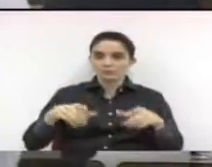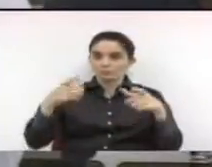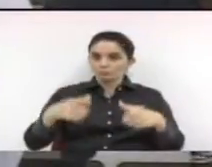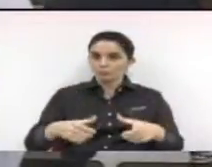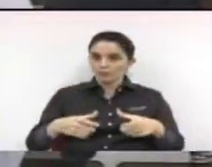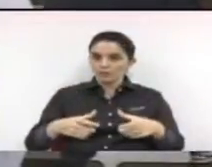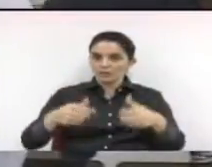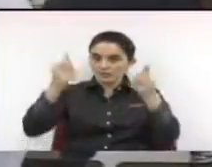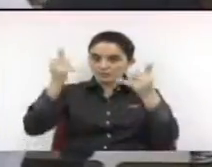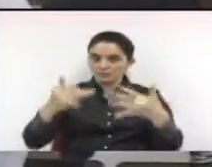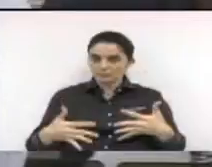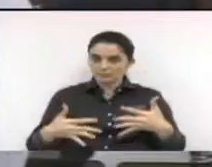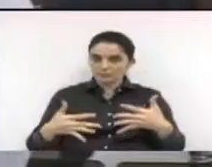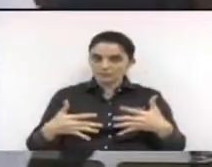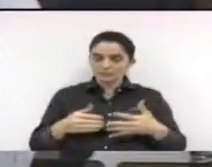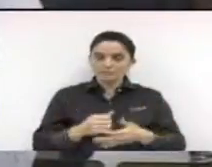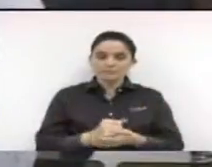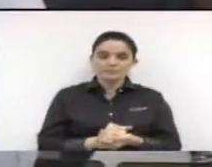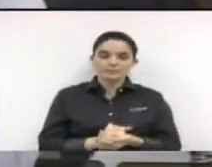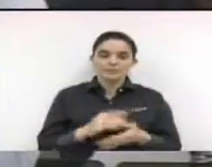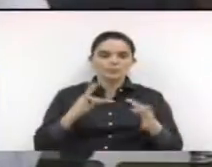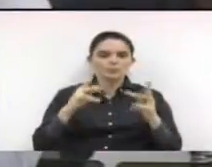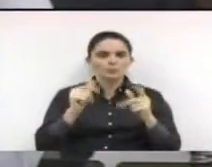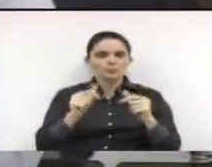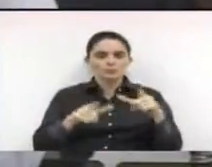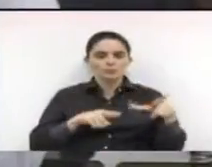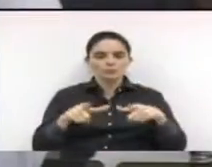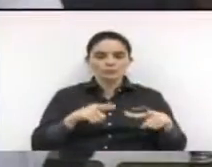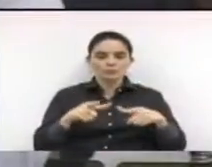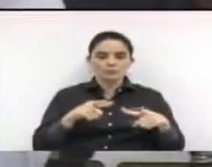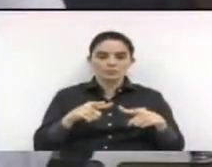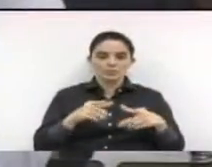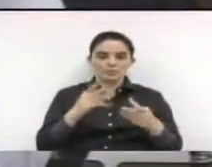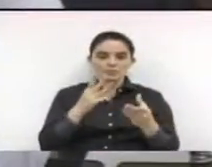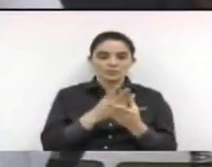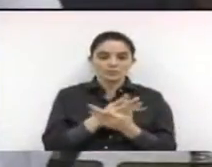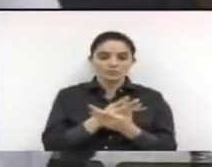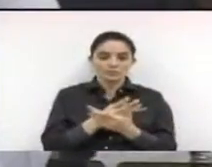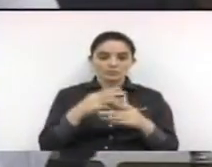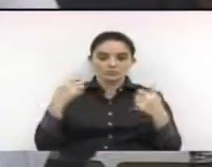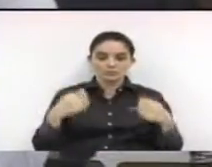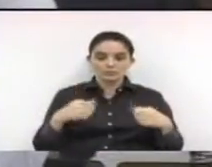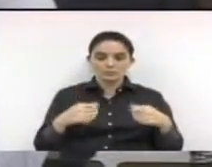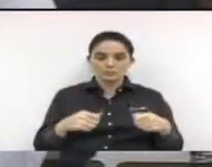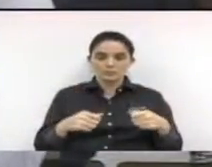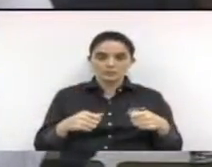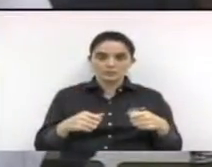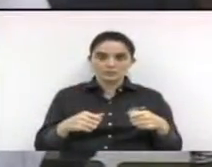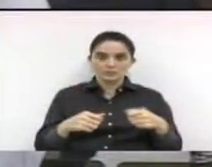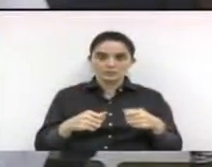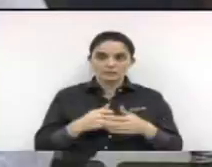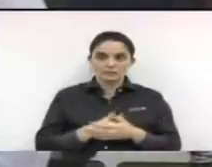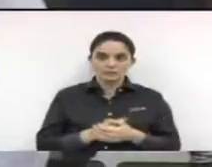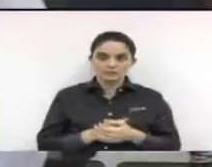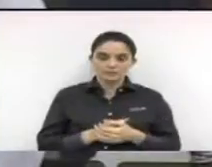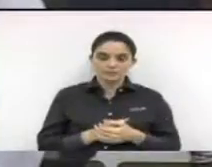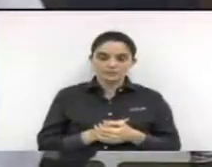que todas todo o trabalho da câmara deve ser coordenado